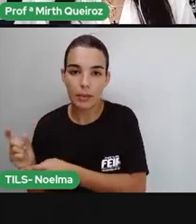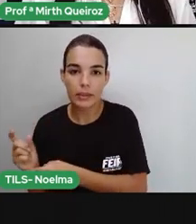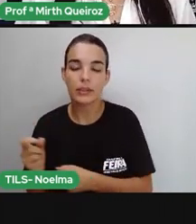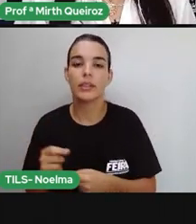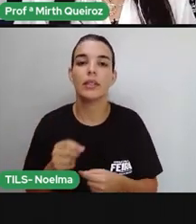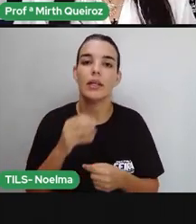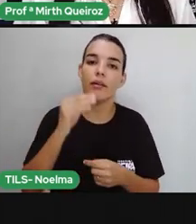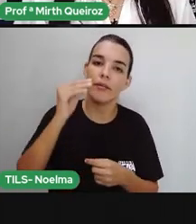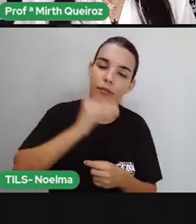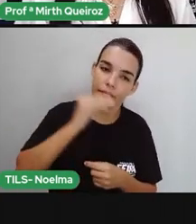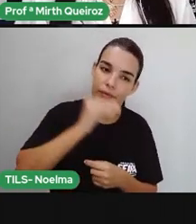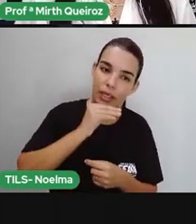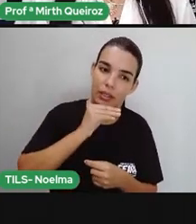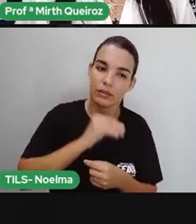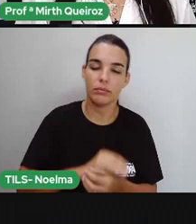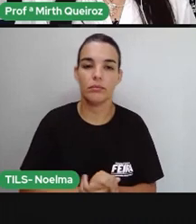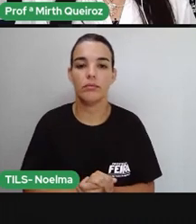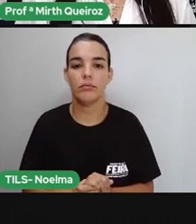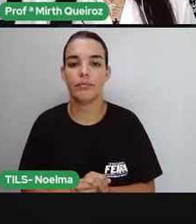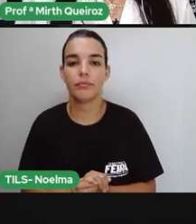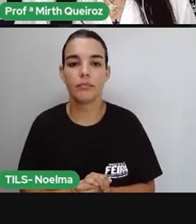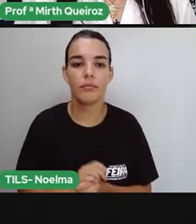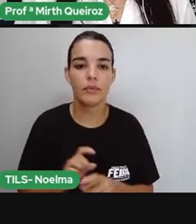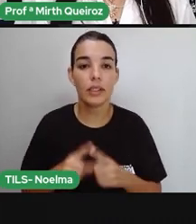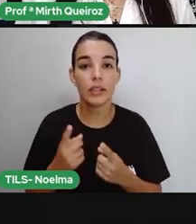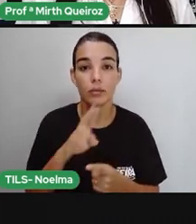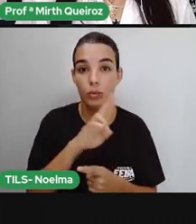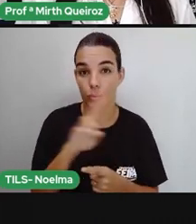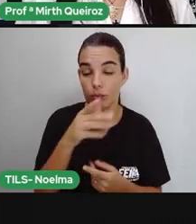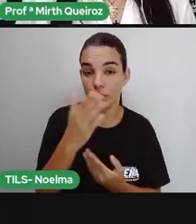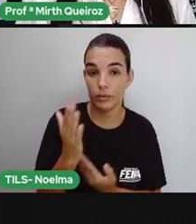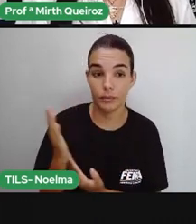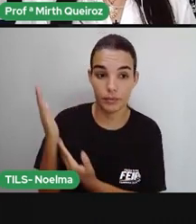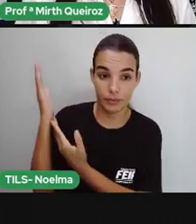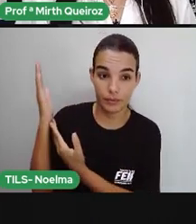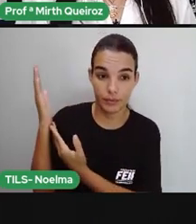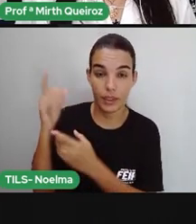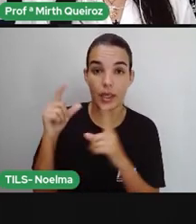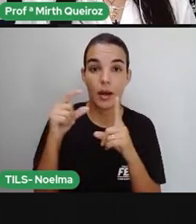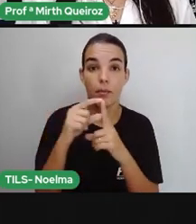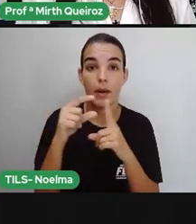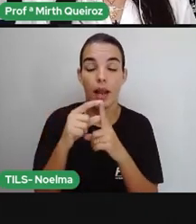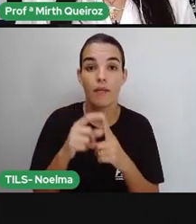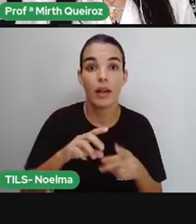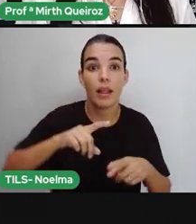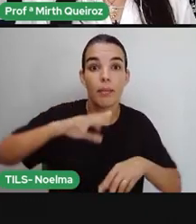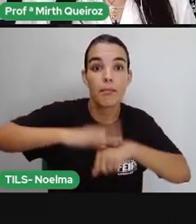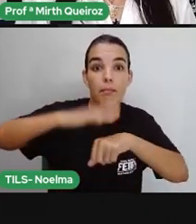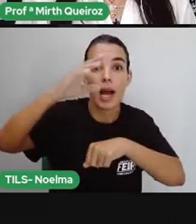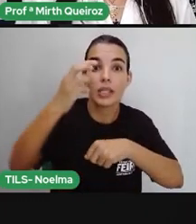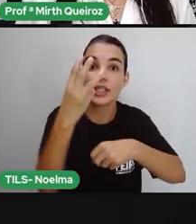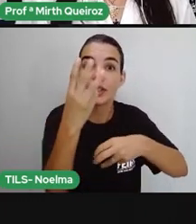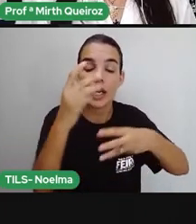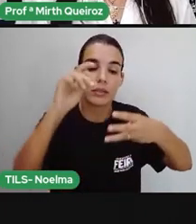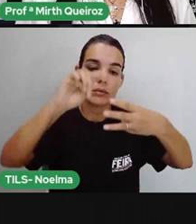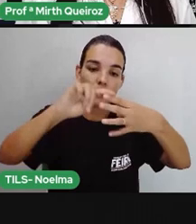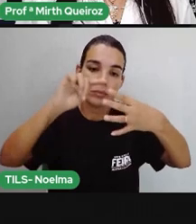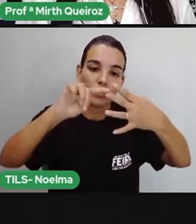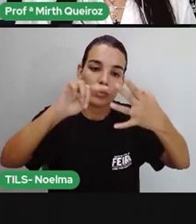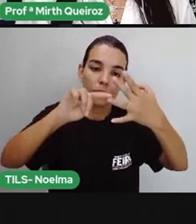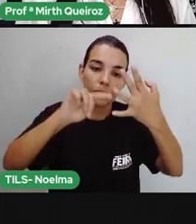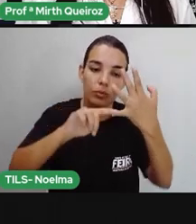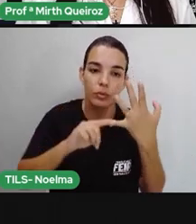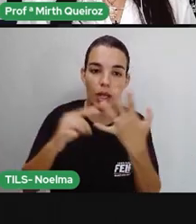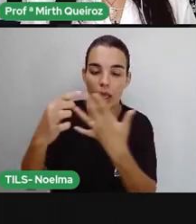sílabas átonas. Então, liquidificador é uma palavra que tem mais de três sílabas. Temos aí, ó,